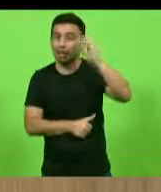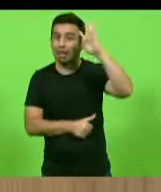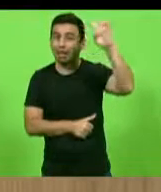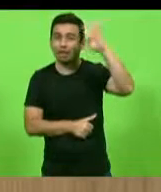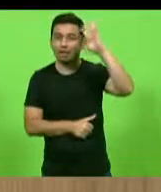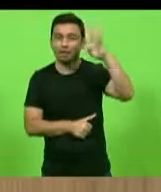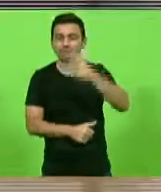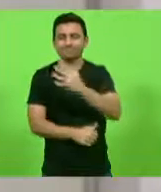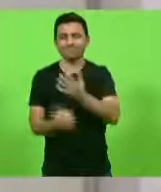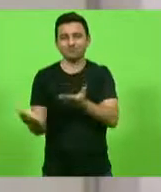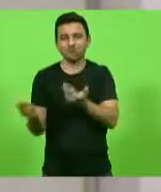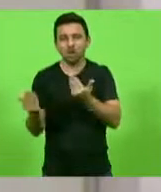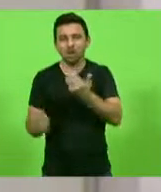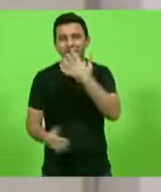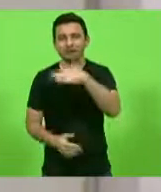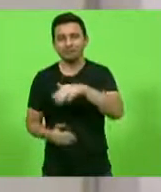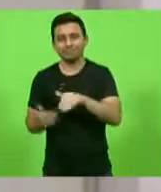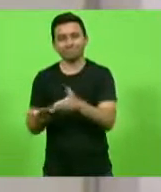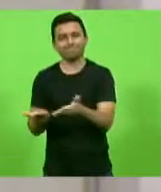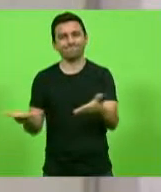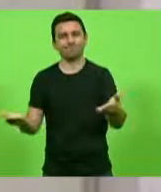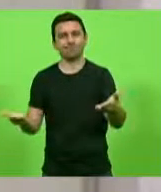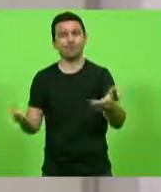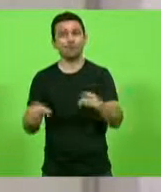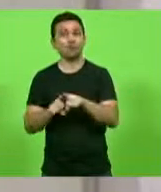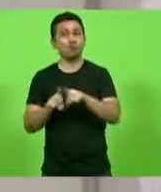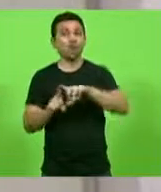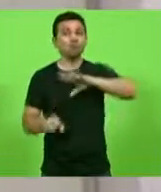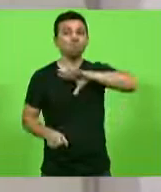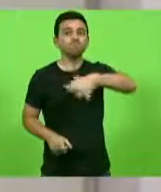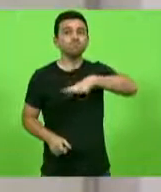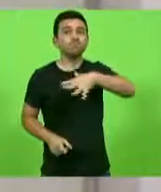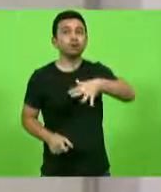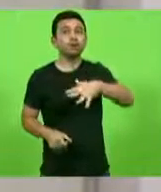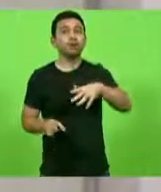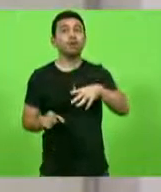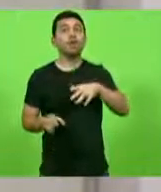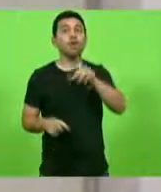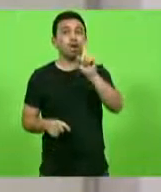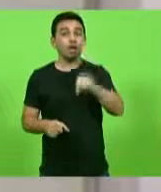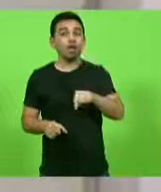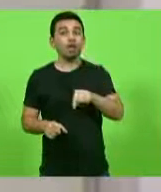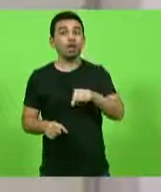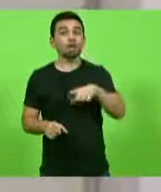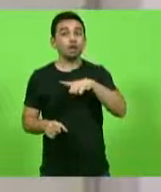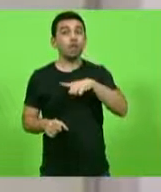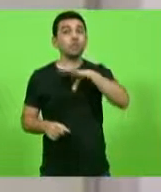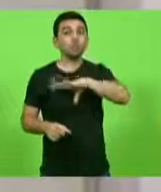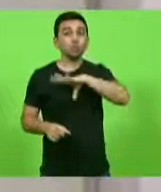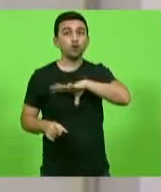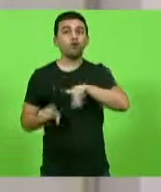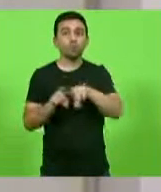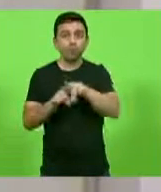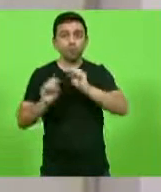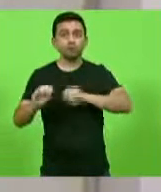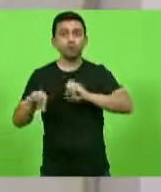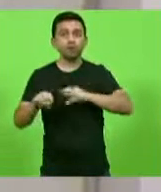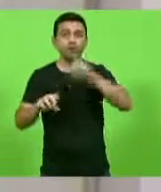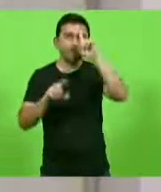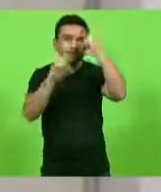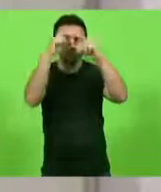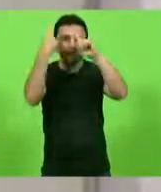adolescentes. E chegam à audácia de aplicar essa militância até na língua portuguesa, inventando